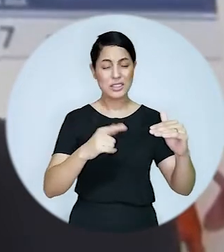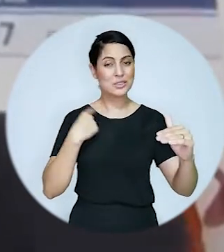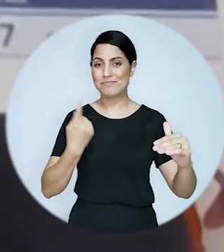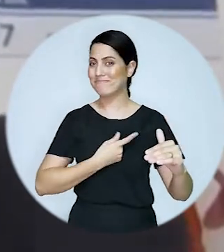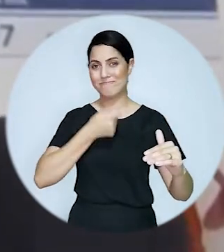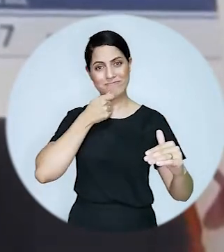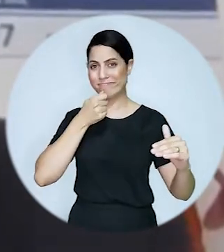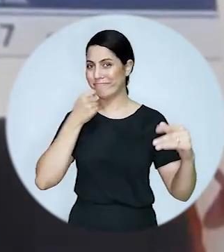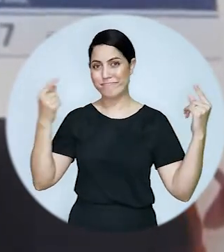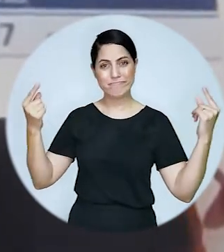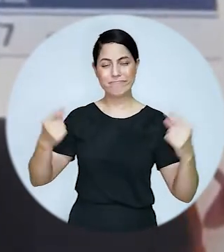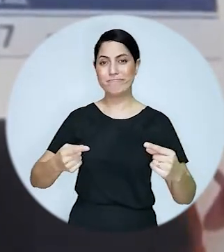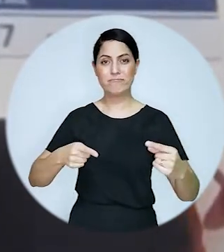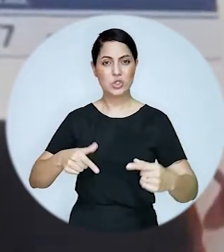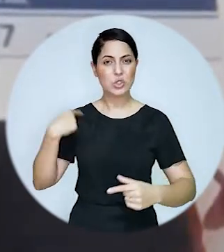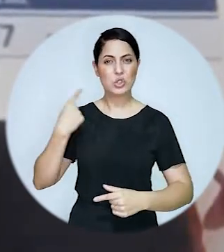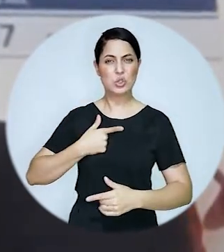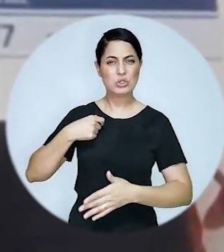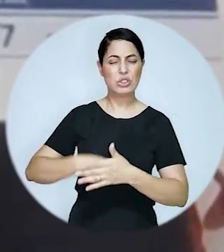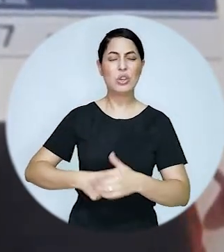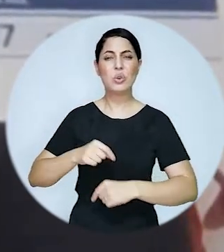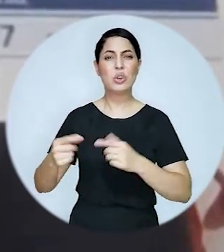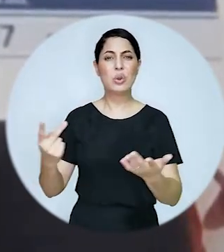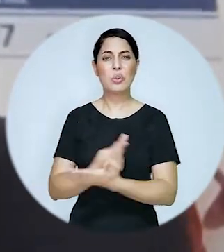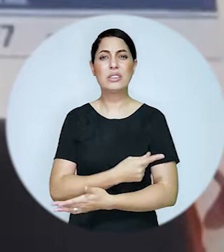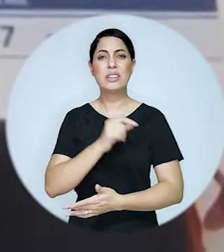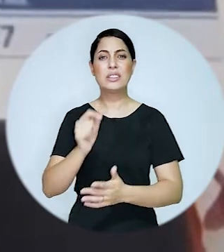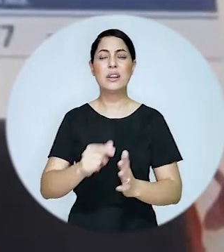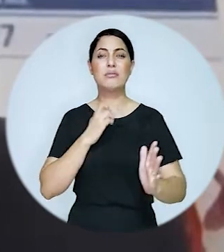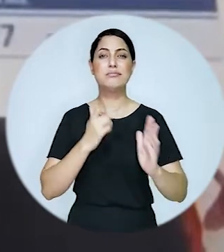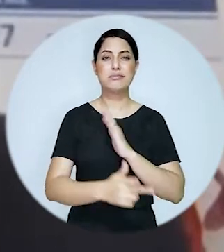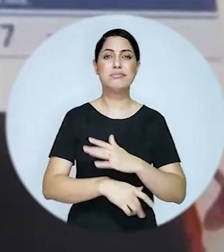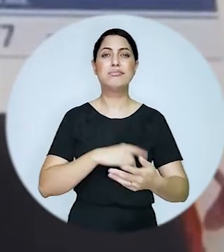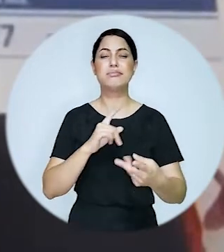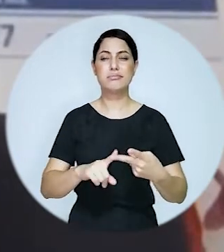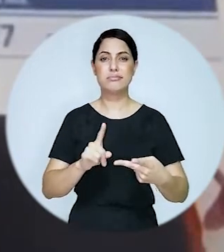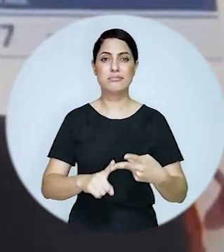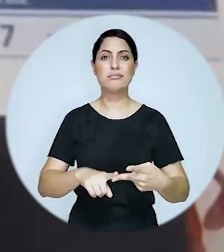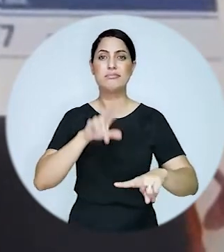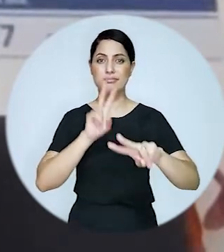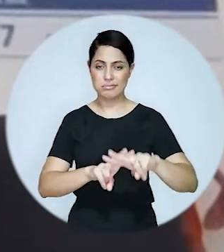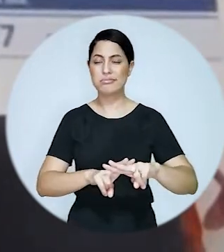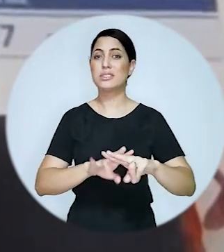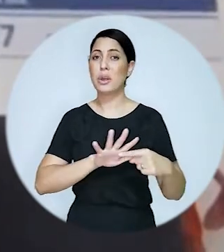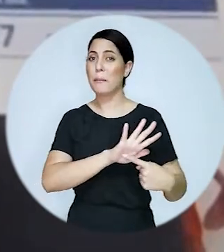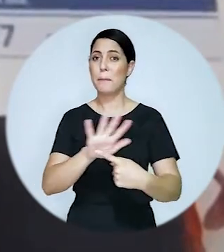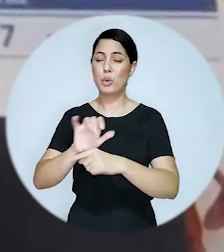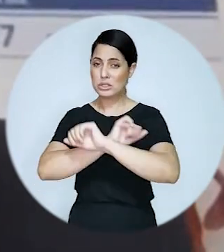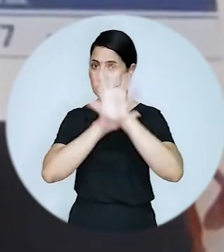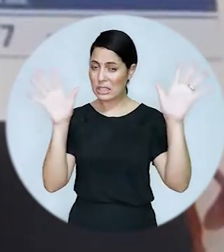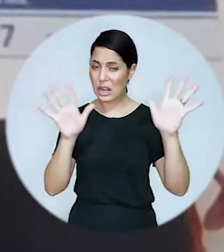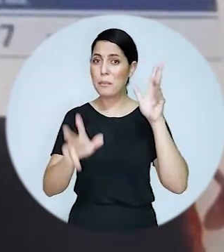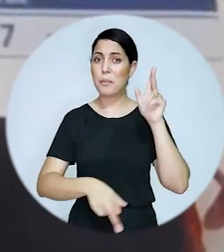nós não enfrentamos ainda isso que nós vivemos o tempo todo. O genocídio, o sistema carcerário,